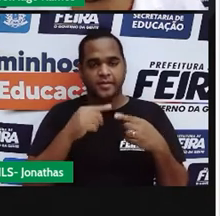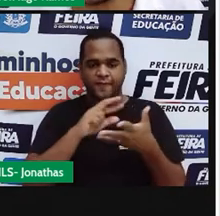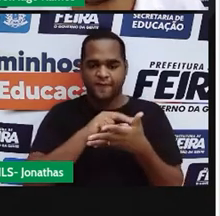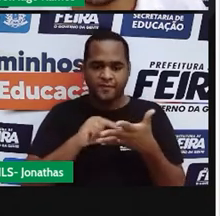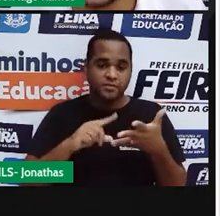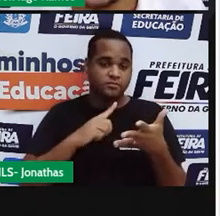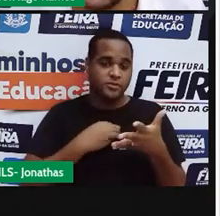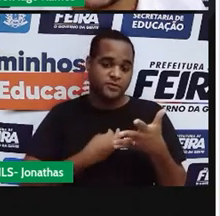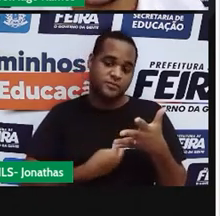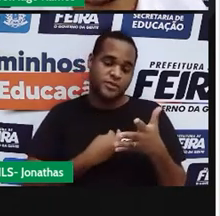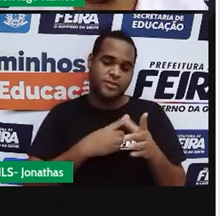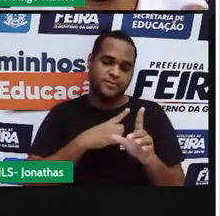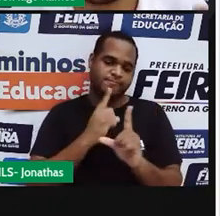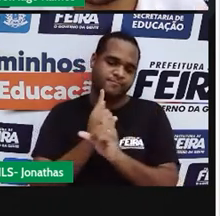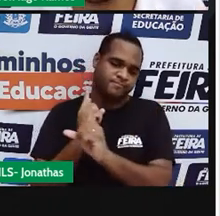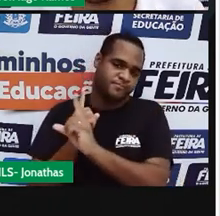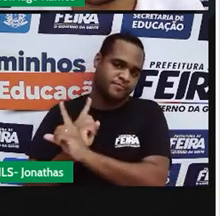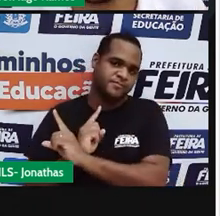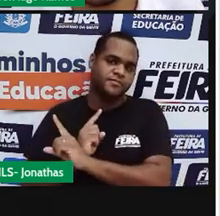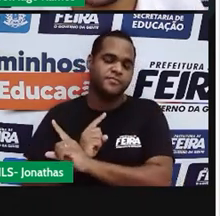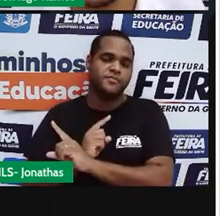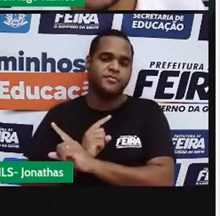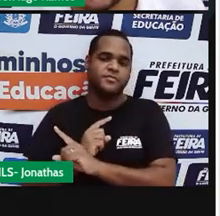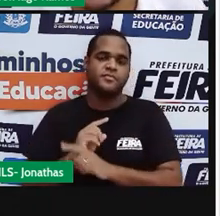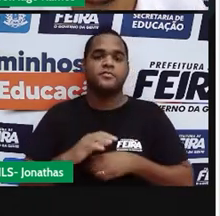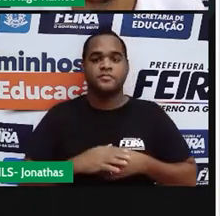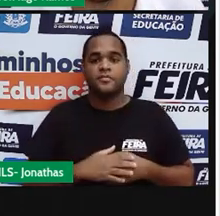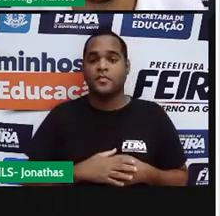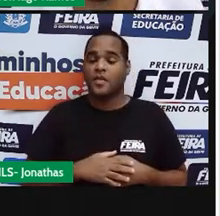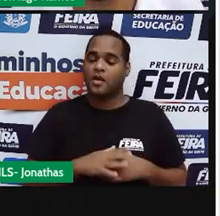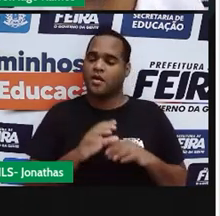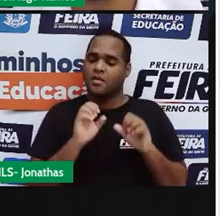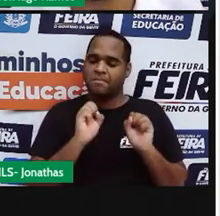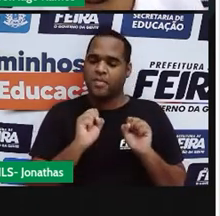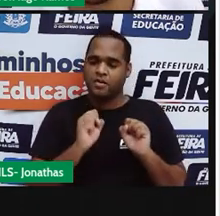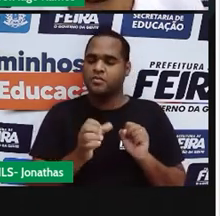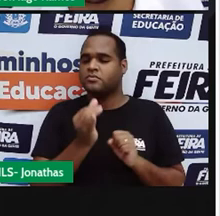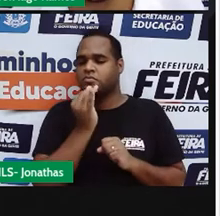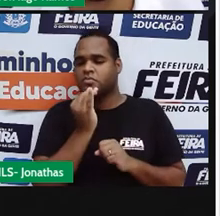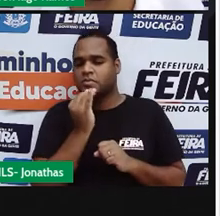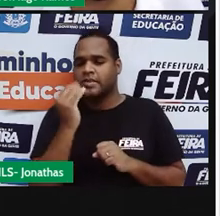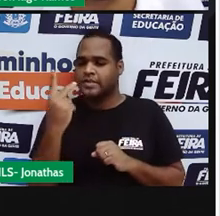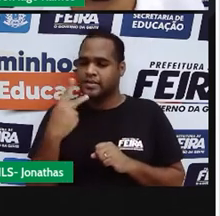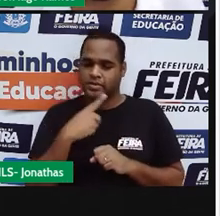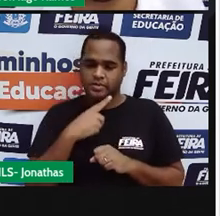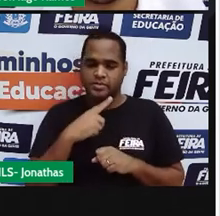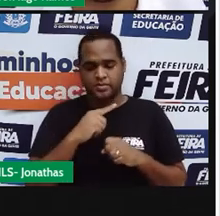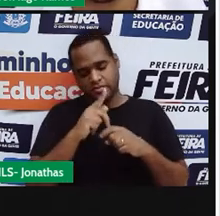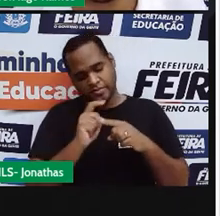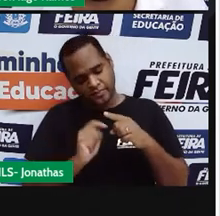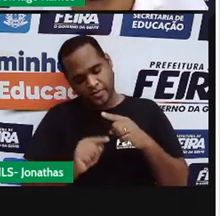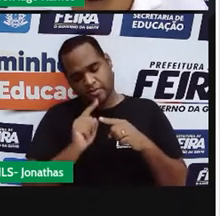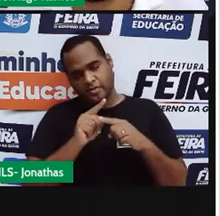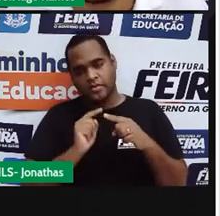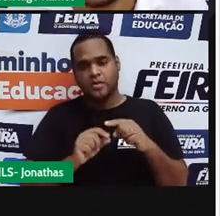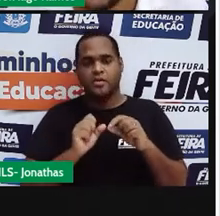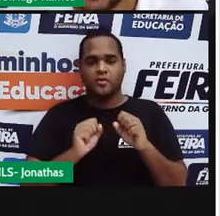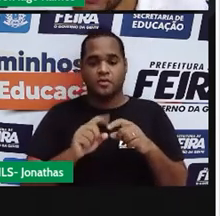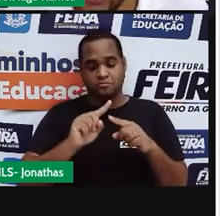que nascem de frações e pode ter vírgula. Então esses são os chamados números racionais.